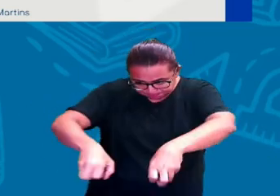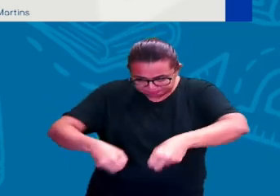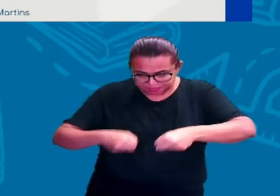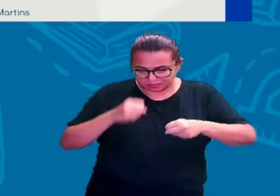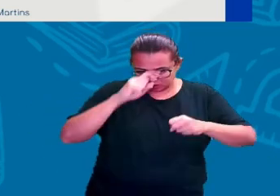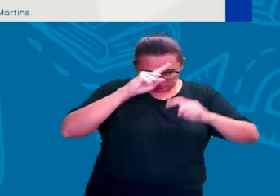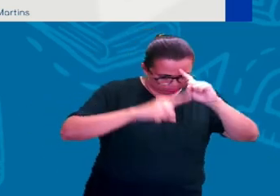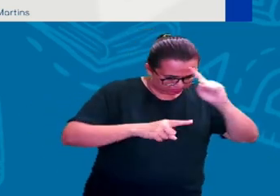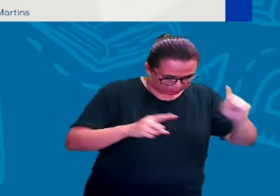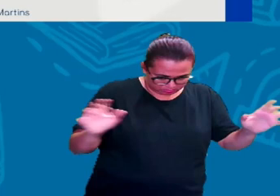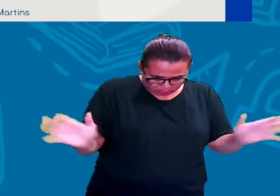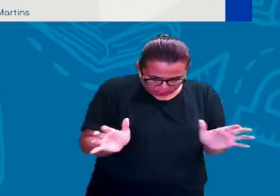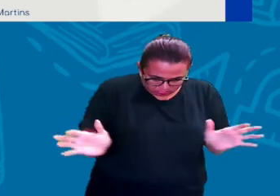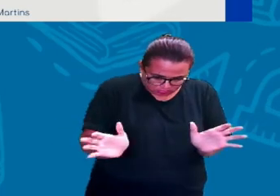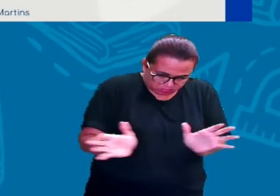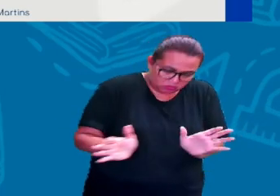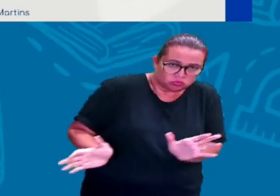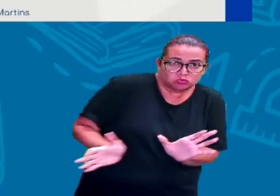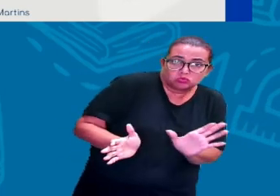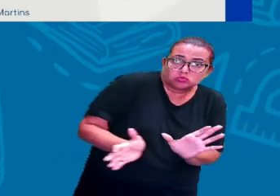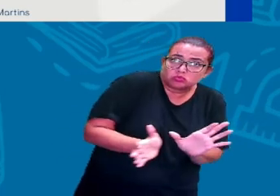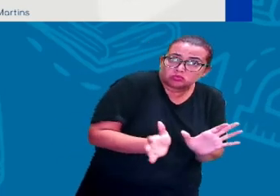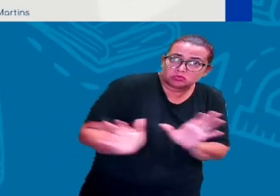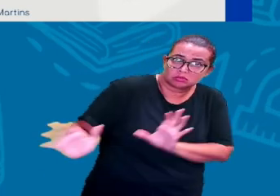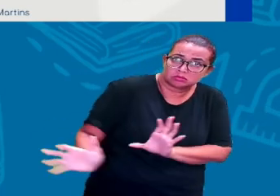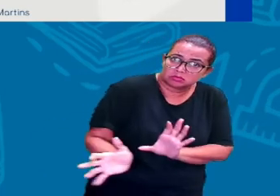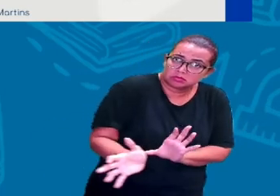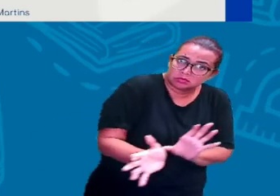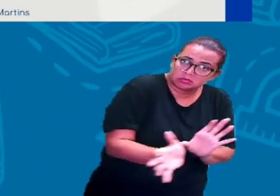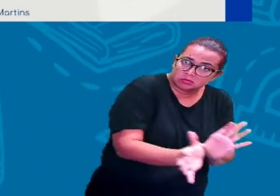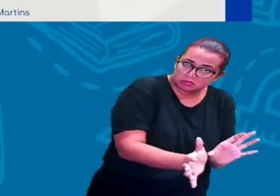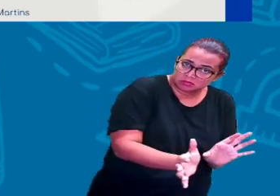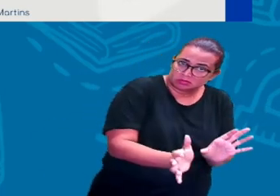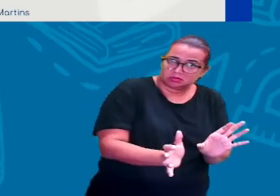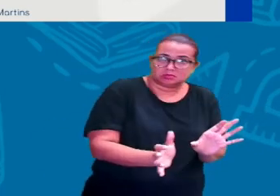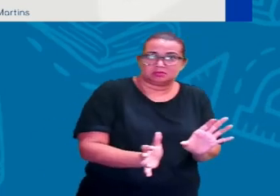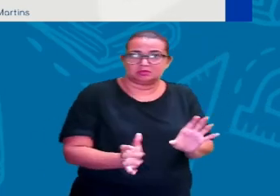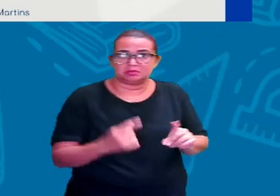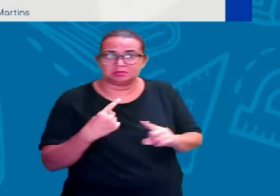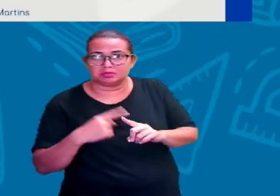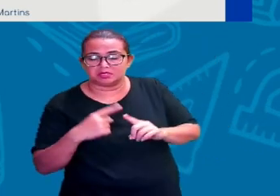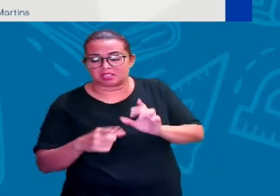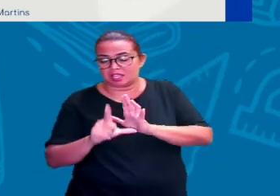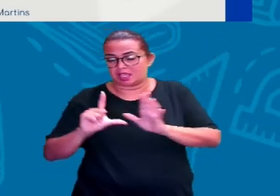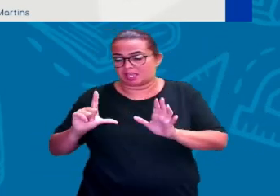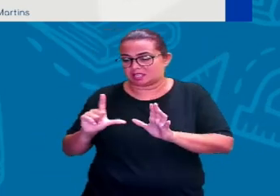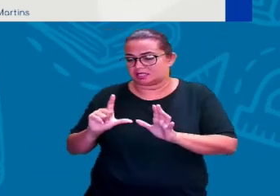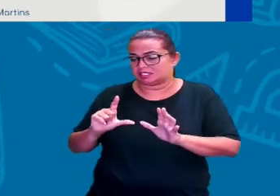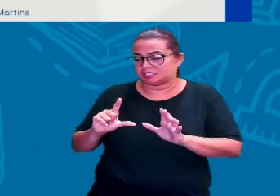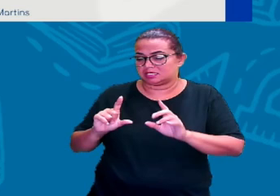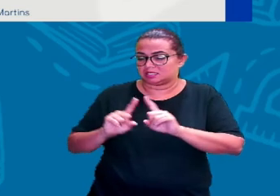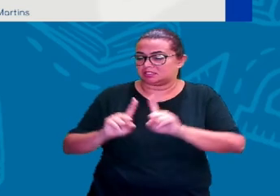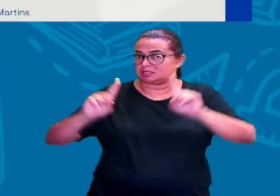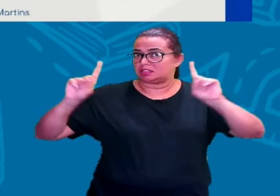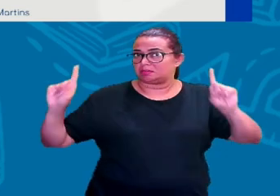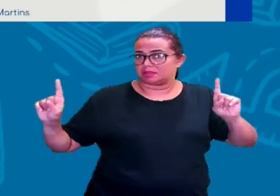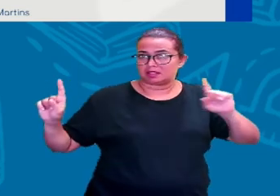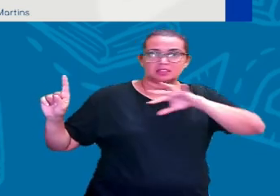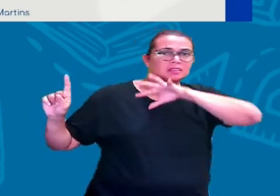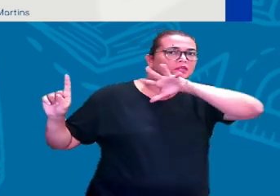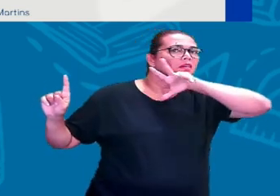eram selvagens, que viviam, não viviam na boa convivência com os seres humanos. Os seres humanos passam a